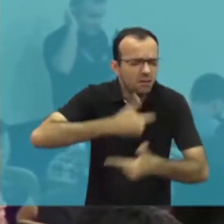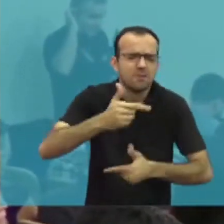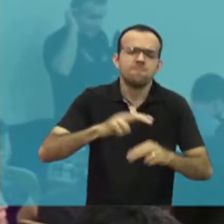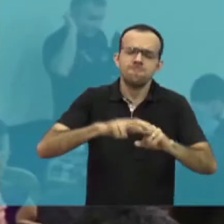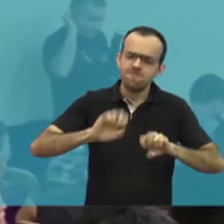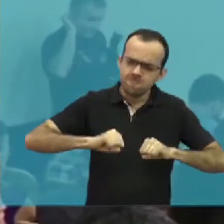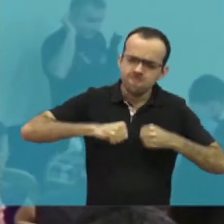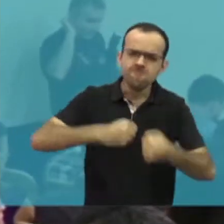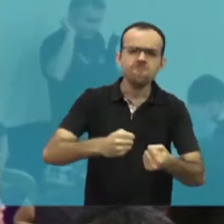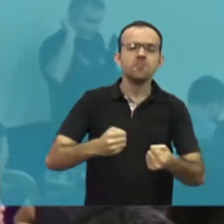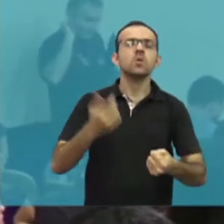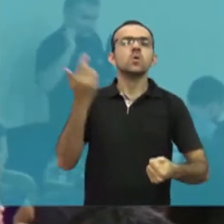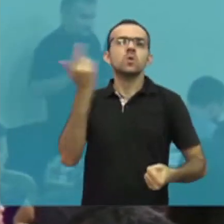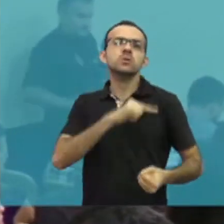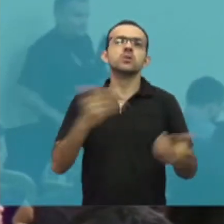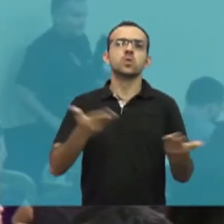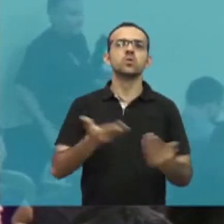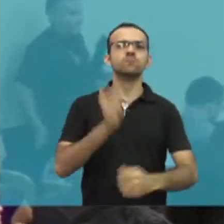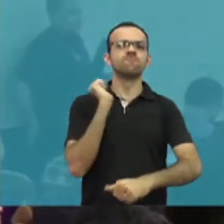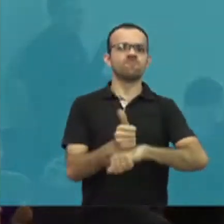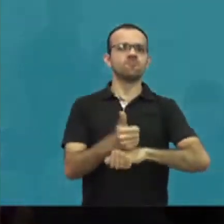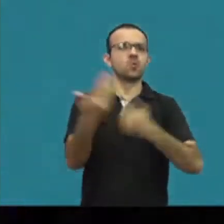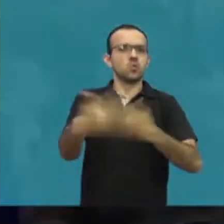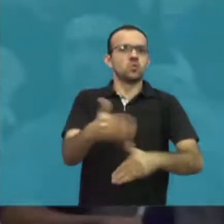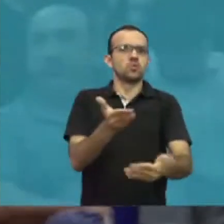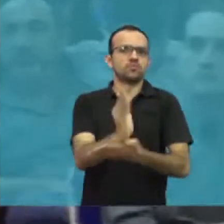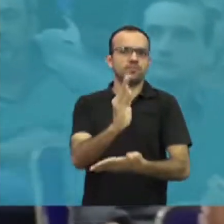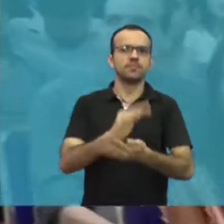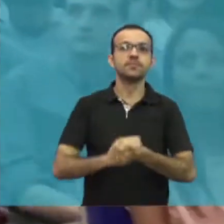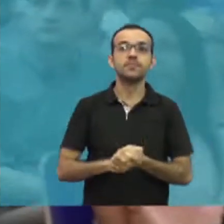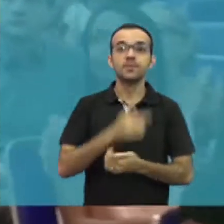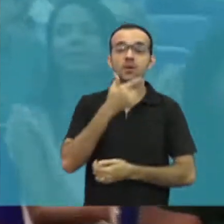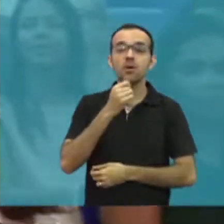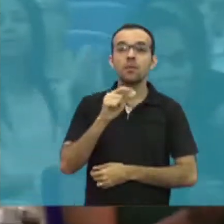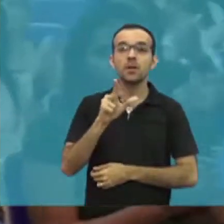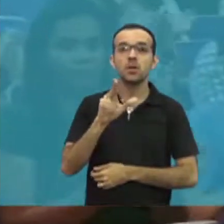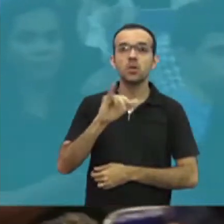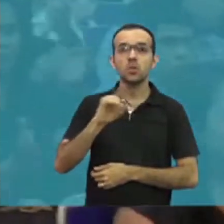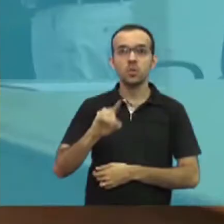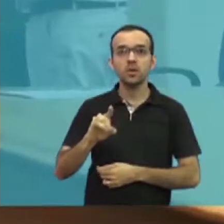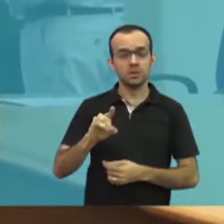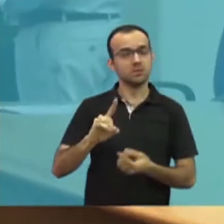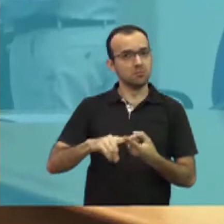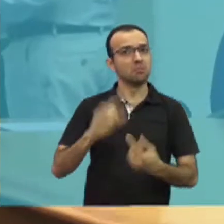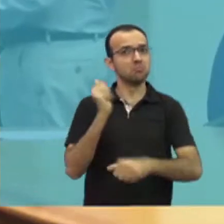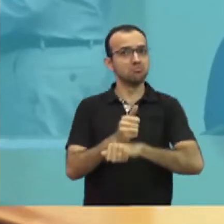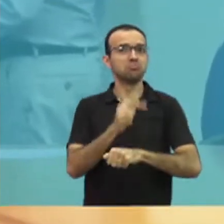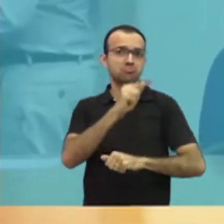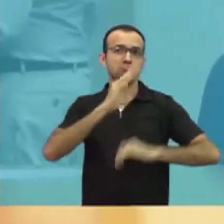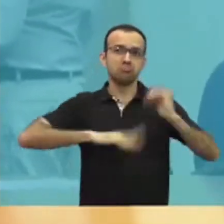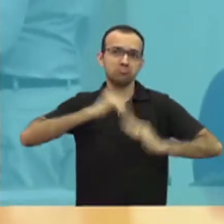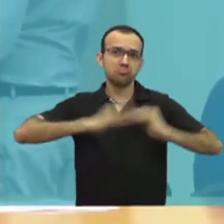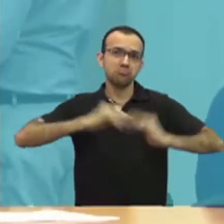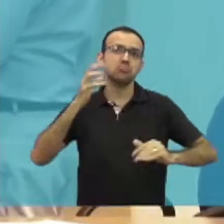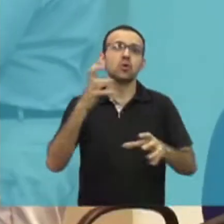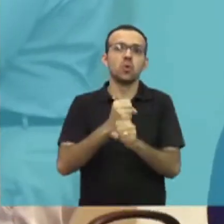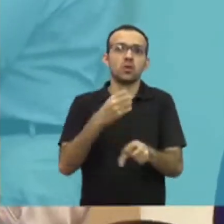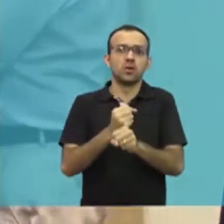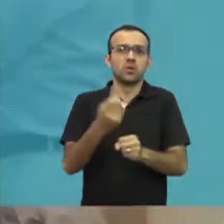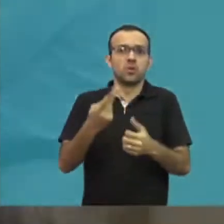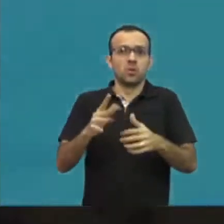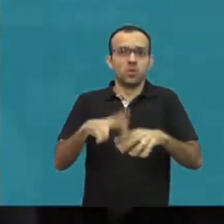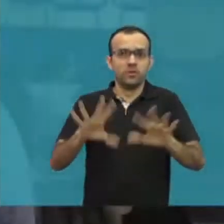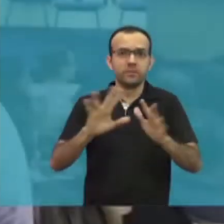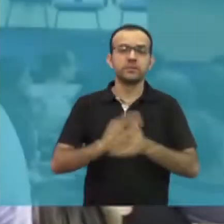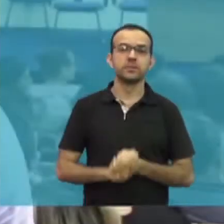vontade também para conseguir estar hoje aqui nesse momento. Luiz Otávio também tomou posse. Ele vai exercer a função de contador